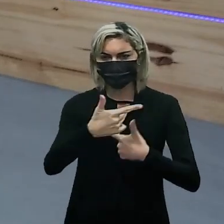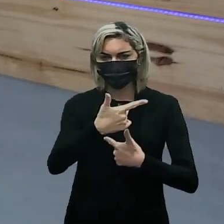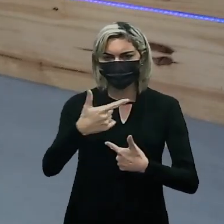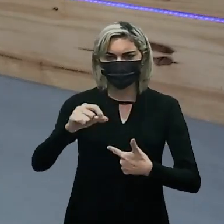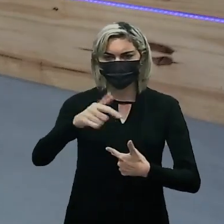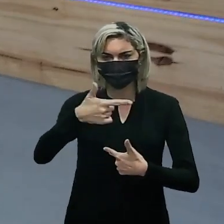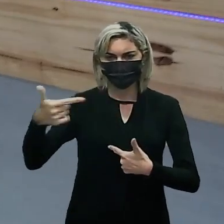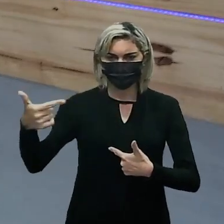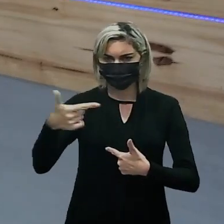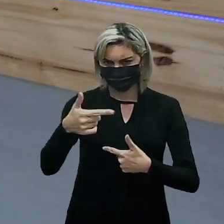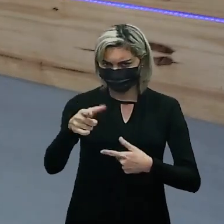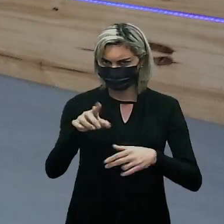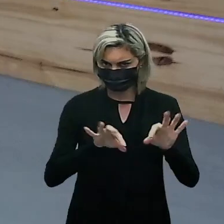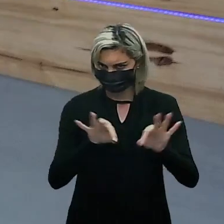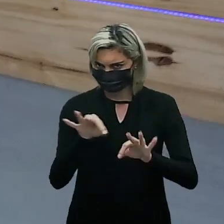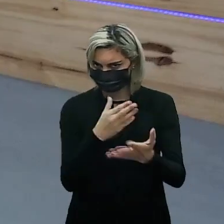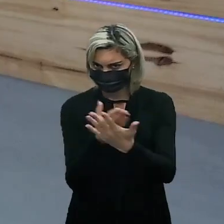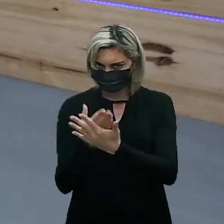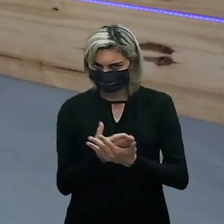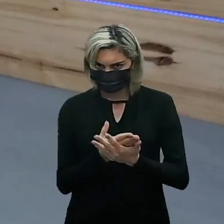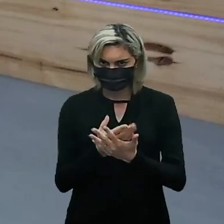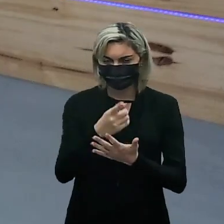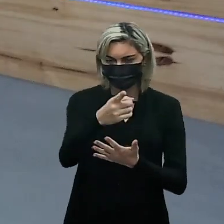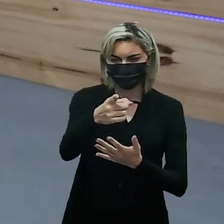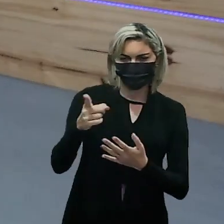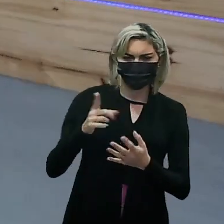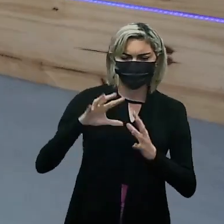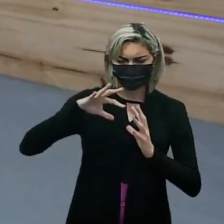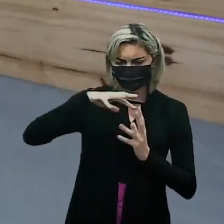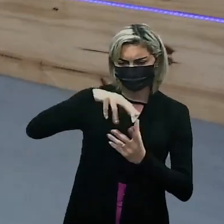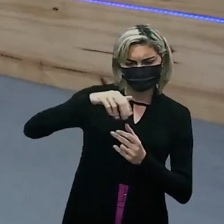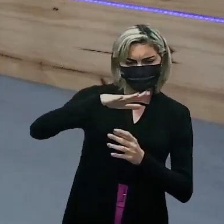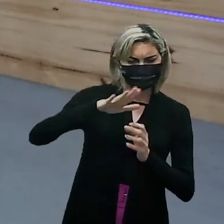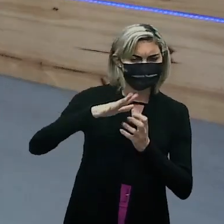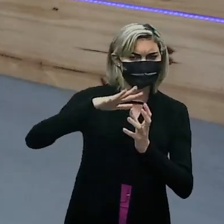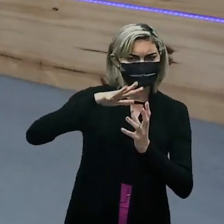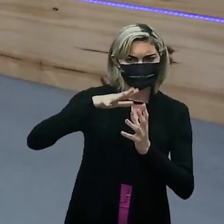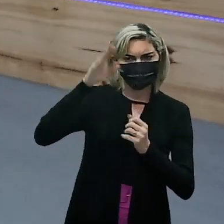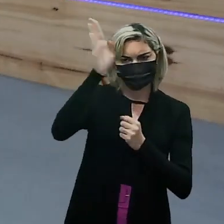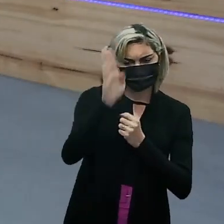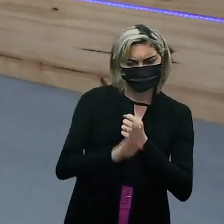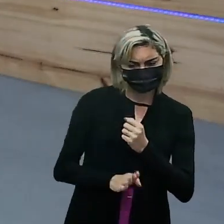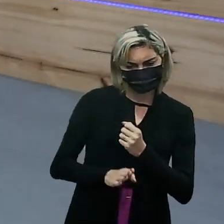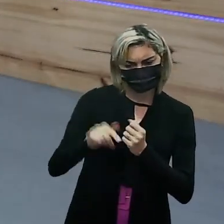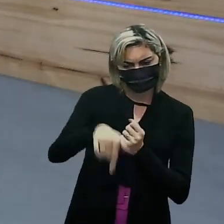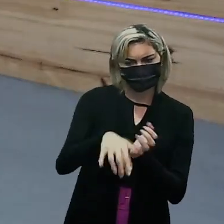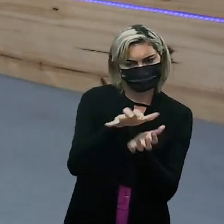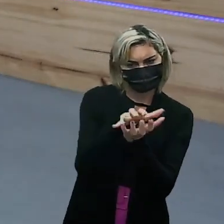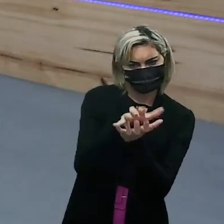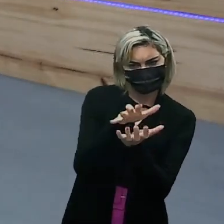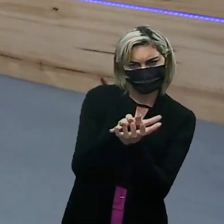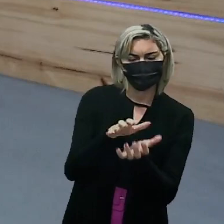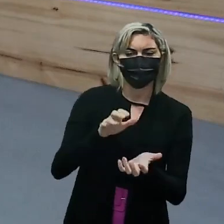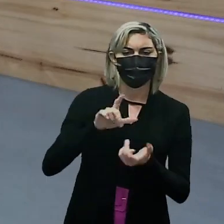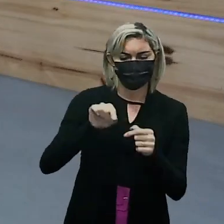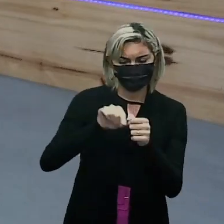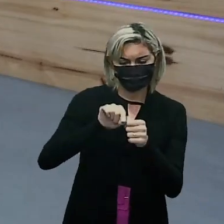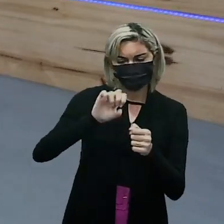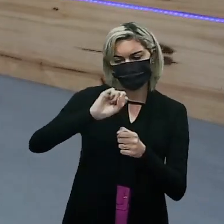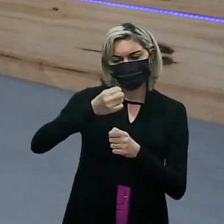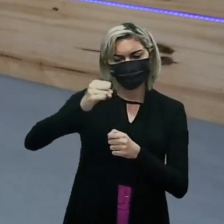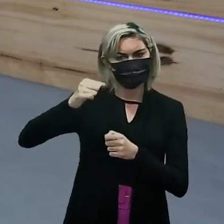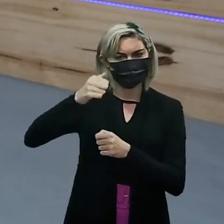Se preparando Você aí que é de todo o Brasil, tá? Se você é de Pernambuco, também fazer o SSA3